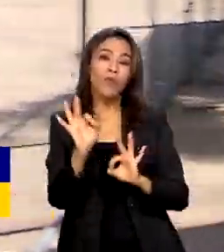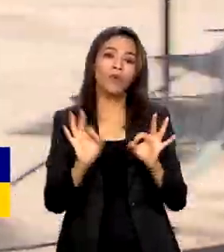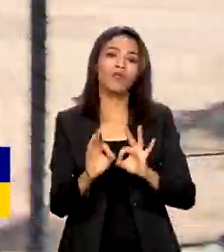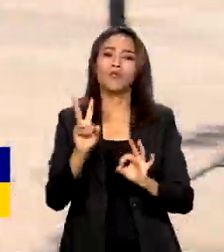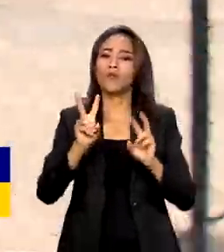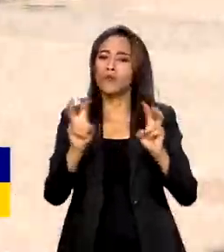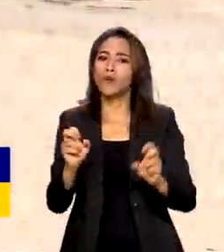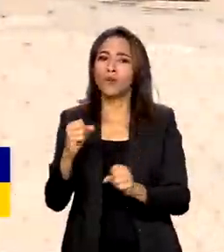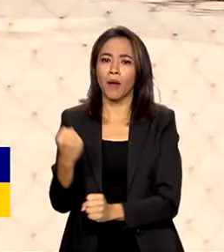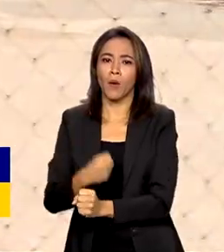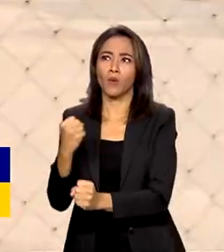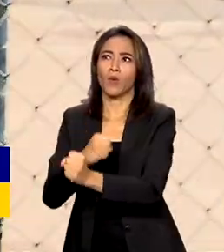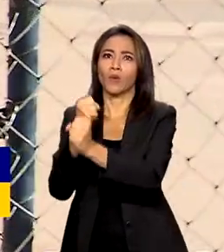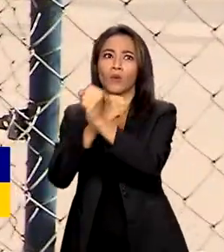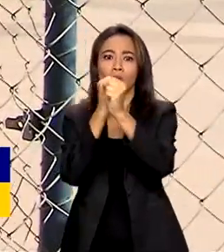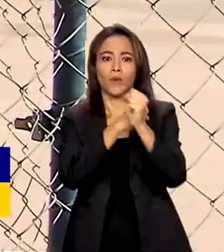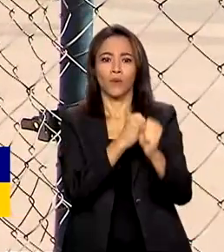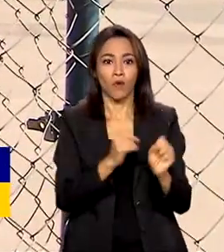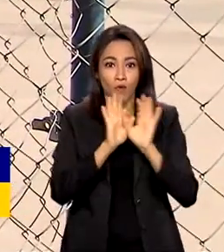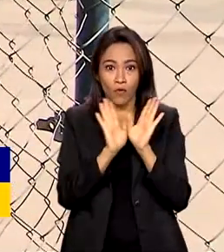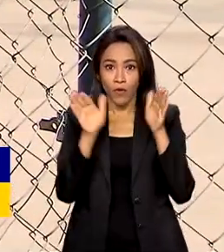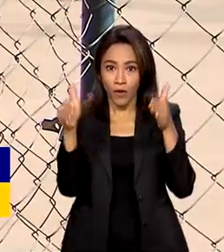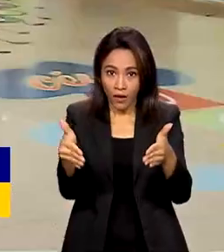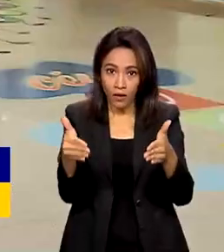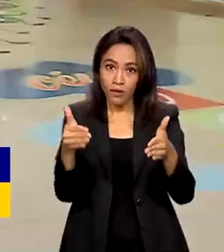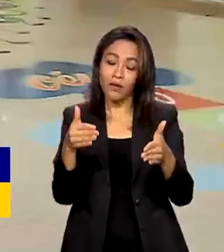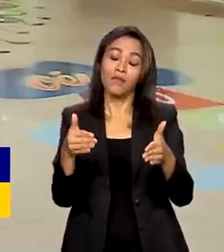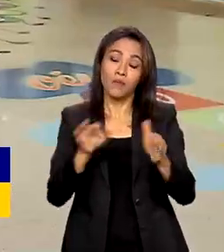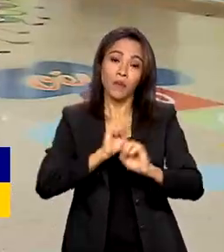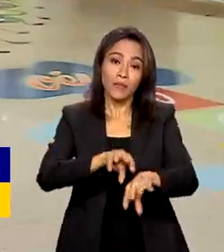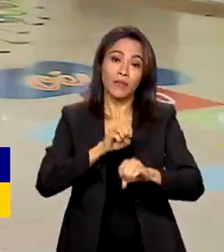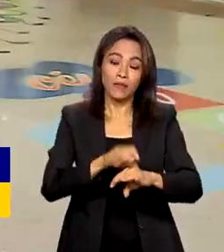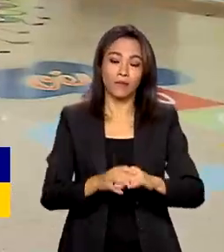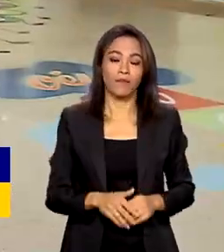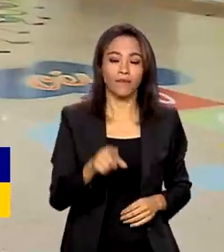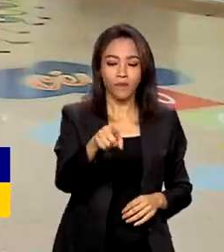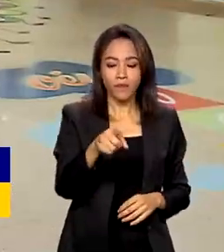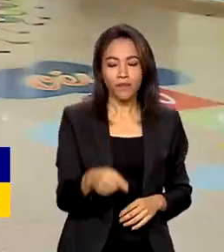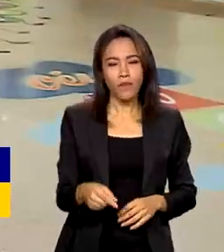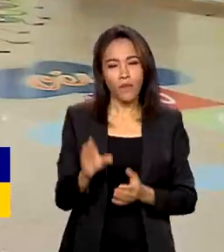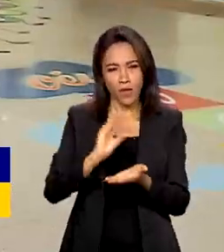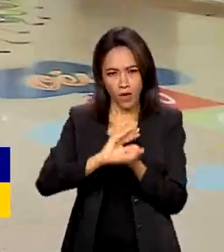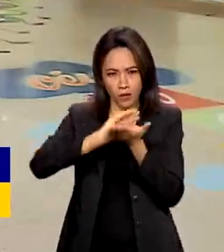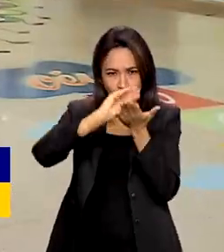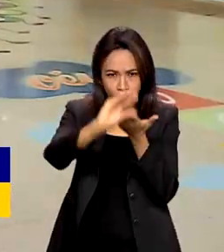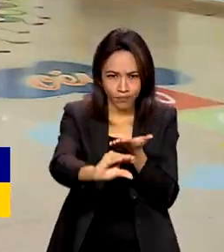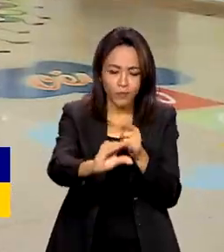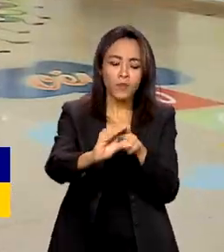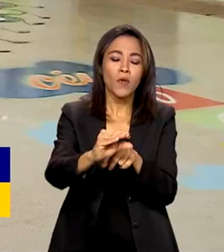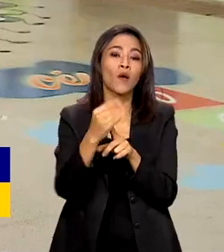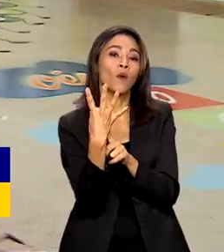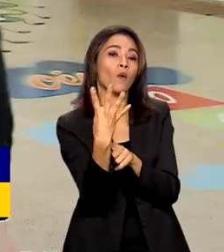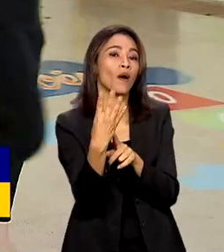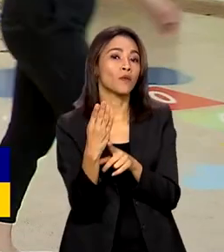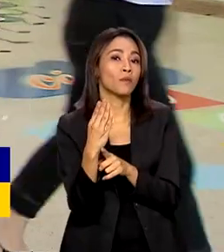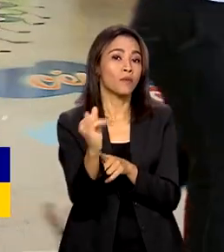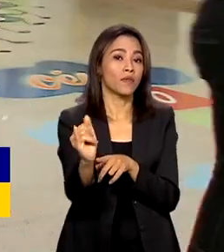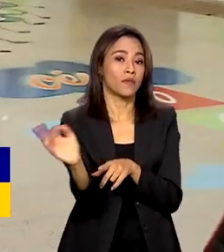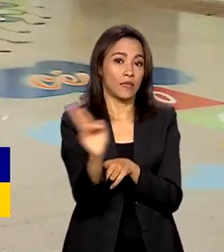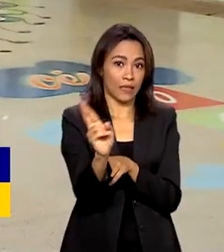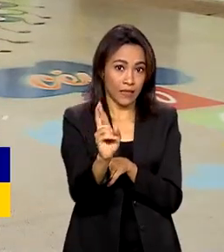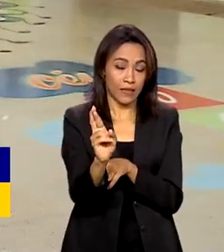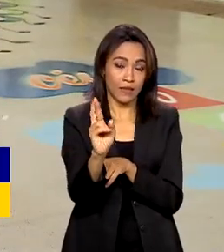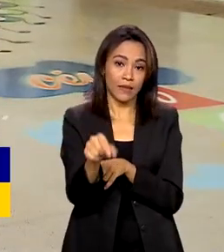engenharia destinados à educação básica. A previsão de investimentos é de quase 4 bilhões de reais.